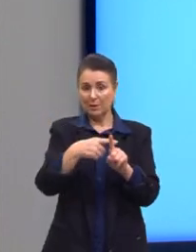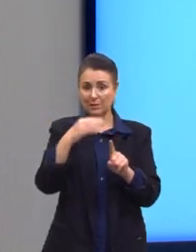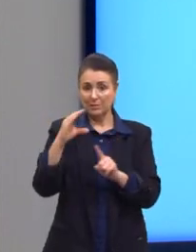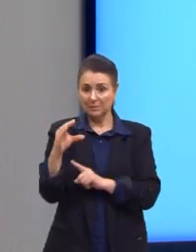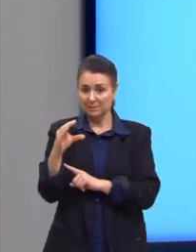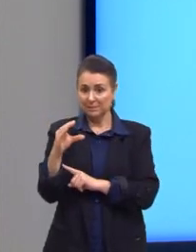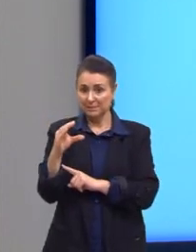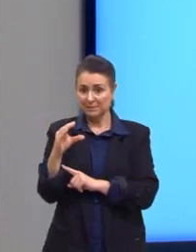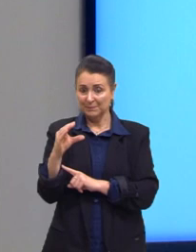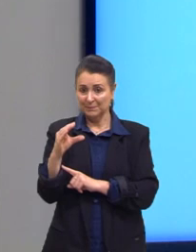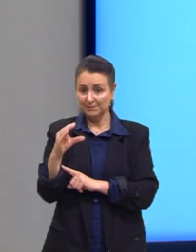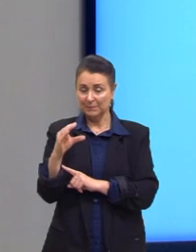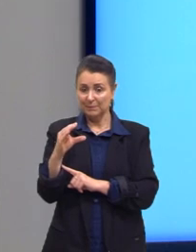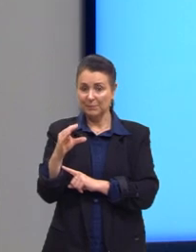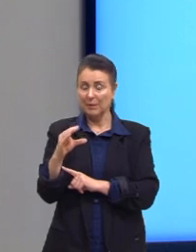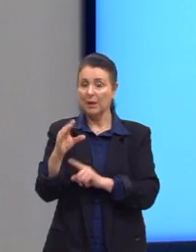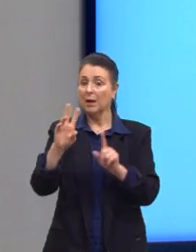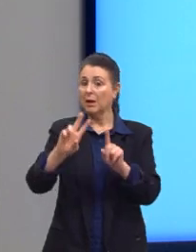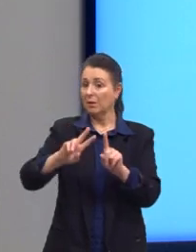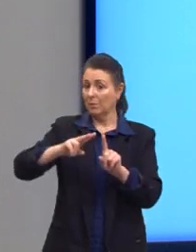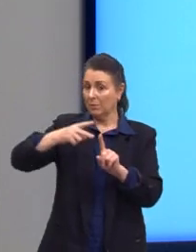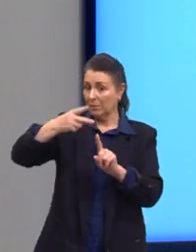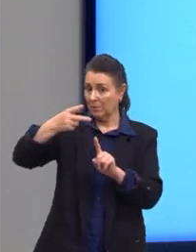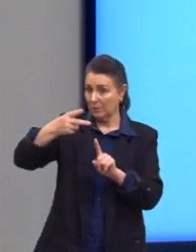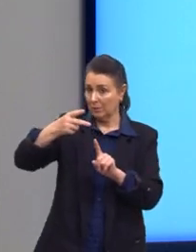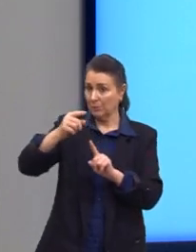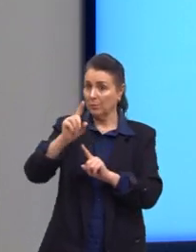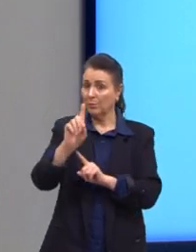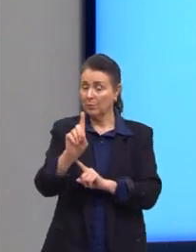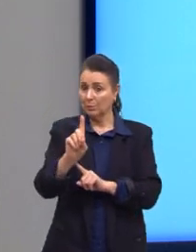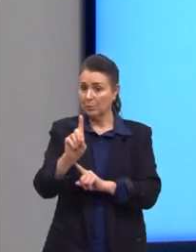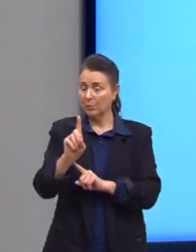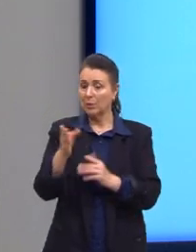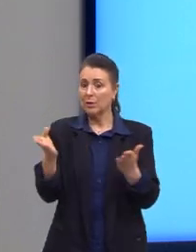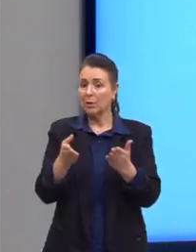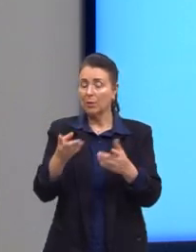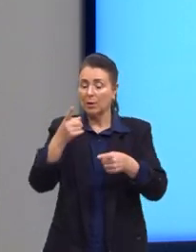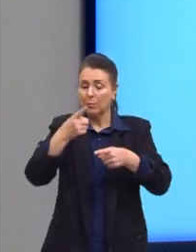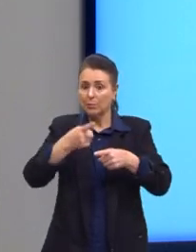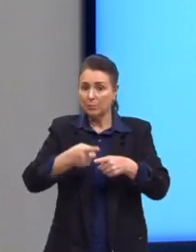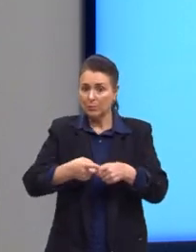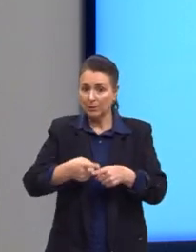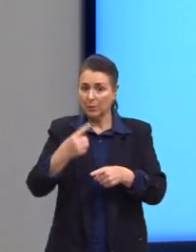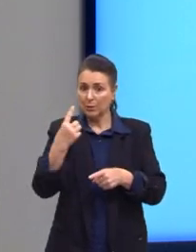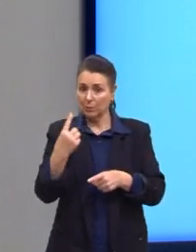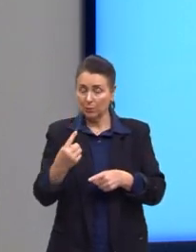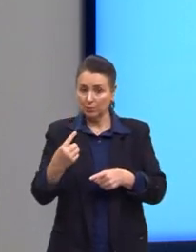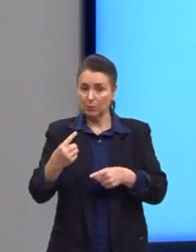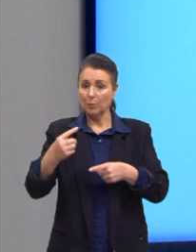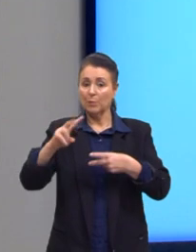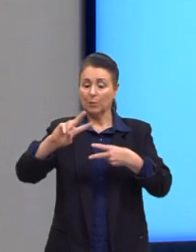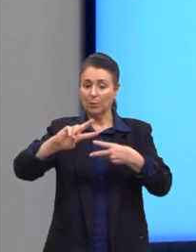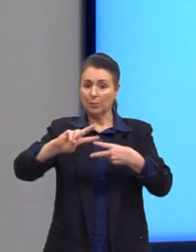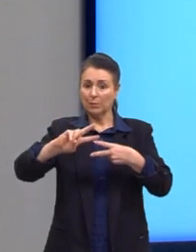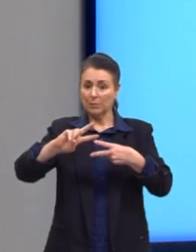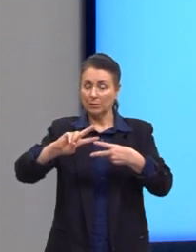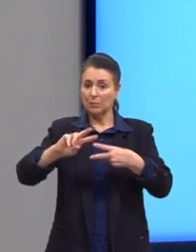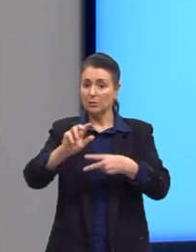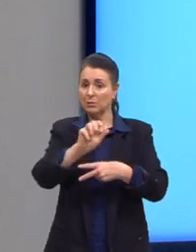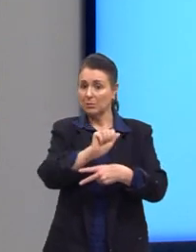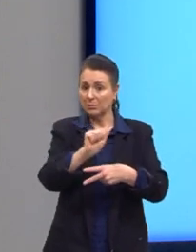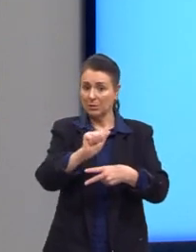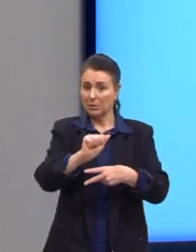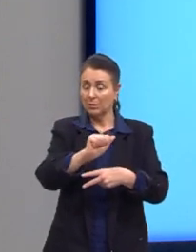Resolvendo aqui, né? A potência 1² é 1, e aí se nós multiplicarmos 1 pelo coeficiente a, nós teríamos a,